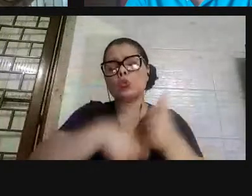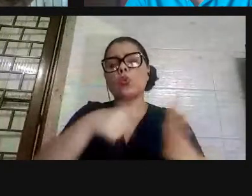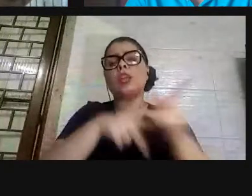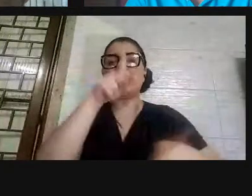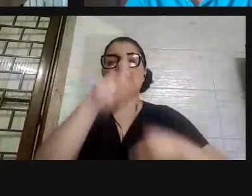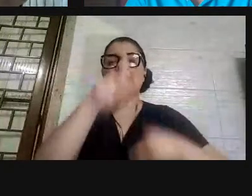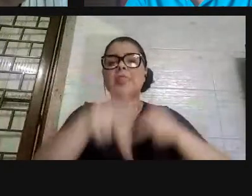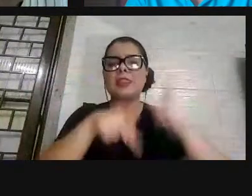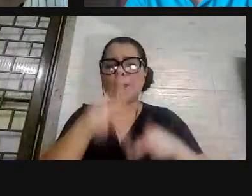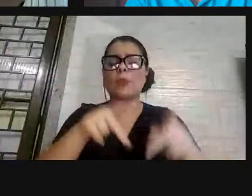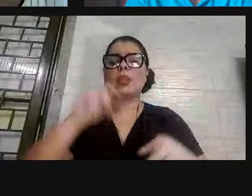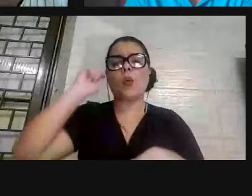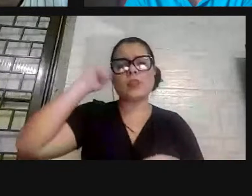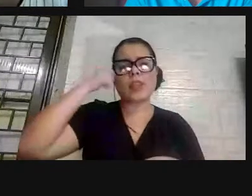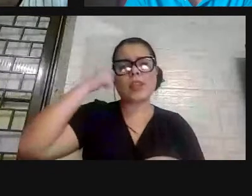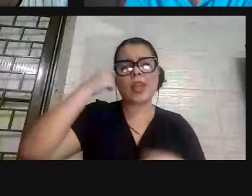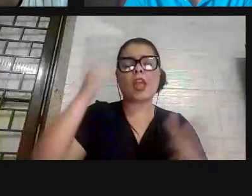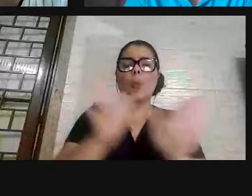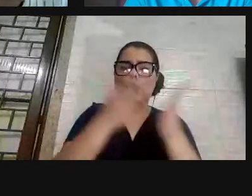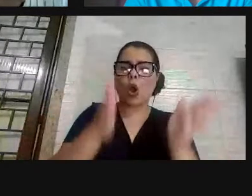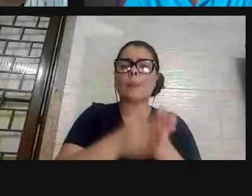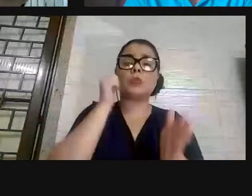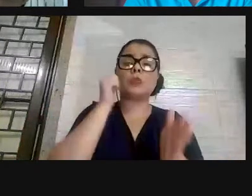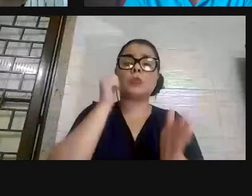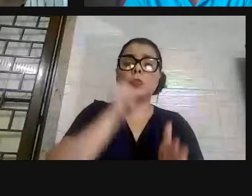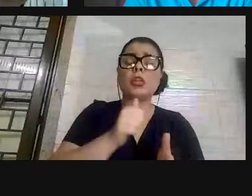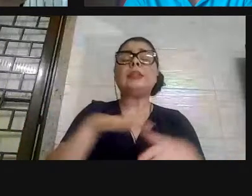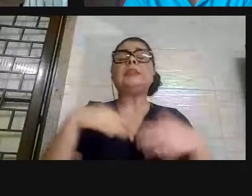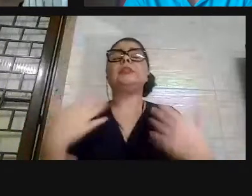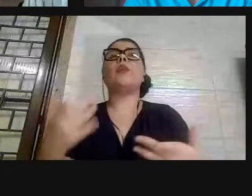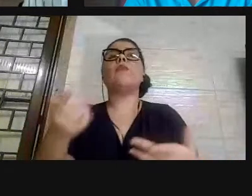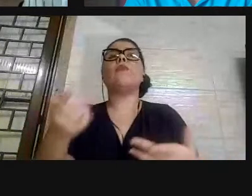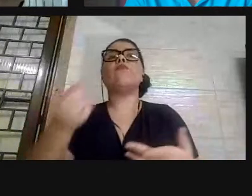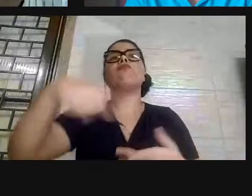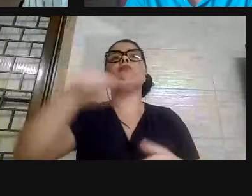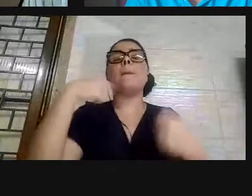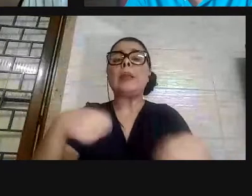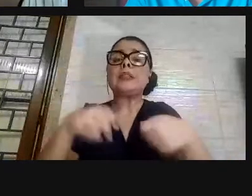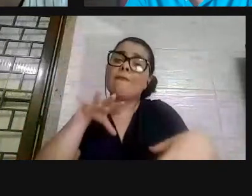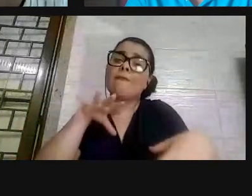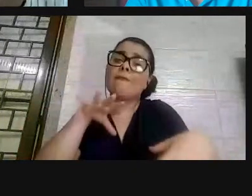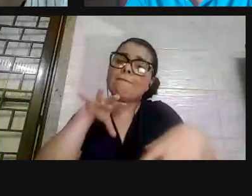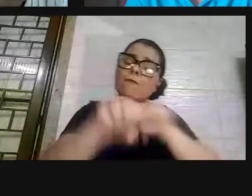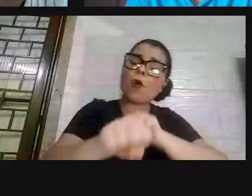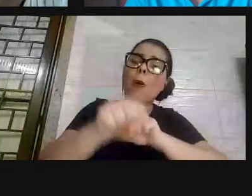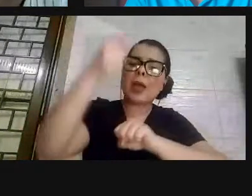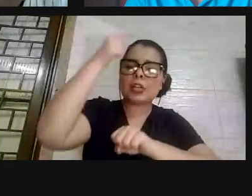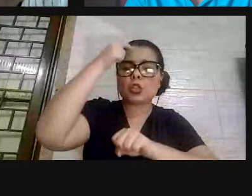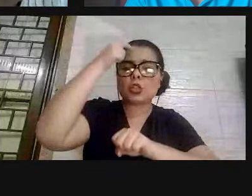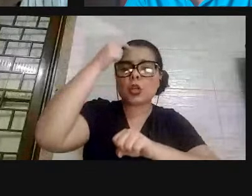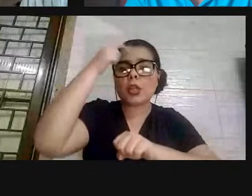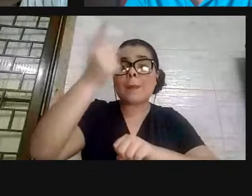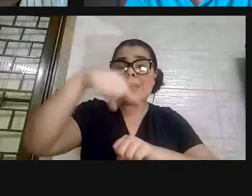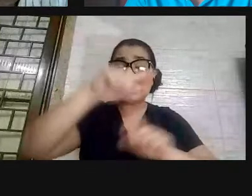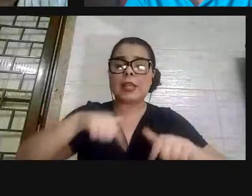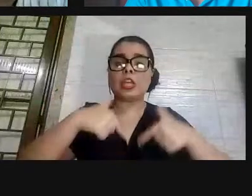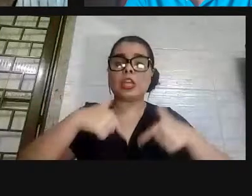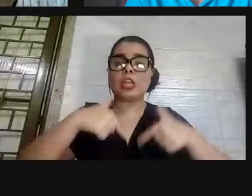dos pobres, das mulheres e tal. Então, formar intelectuais no sentido deles agirem socialmente nos espaços onde estão.